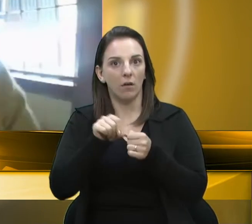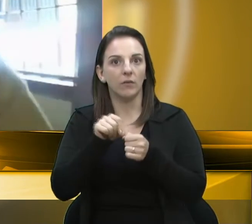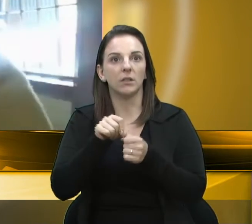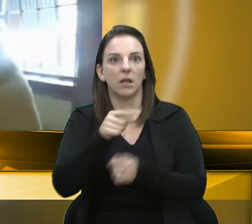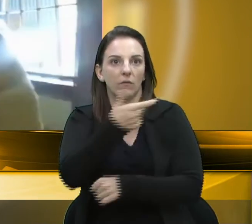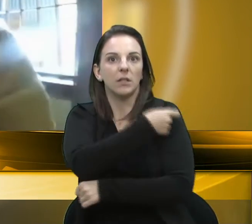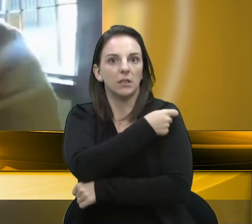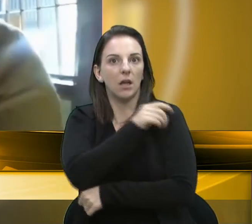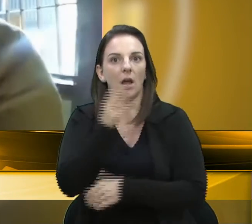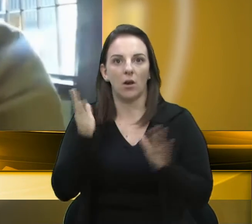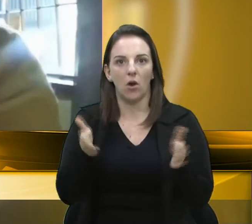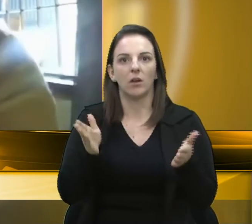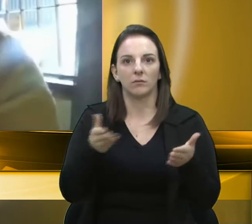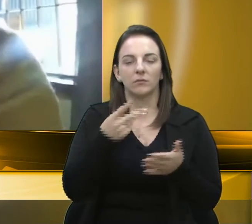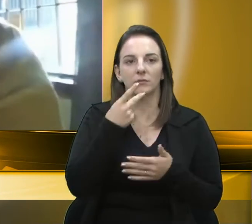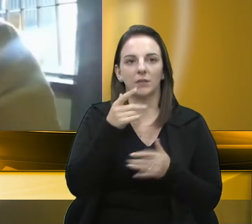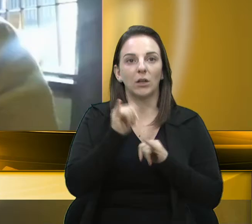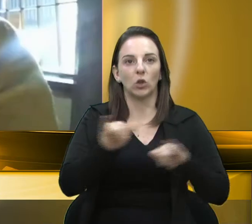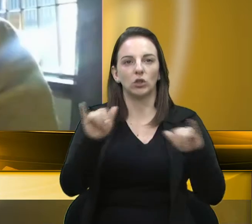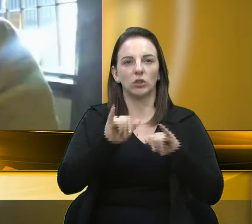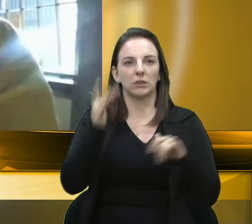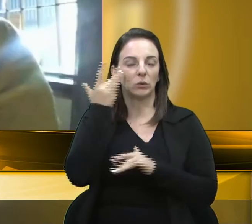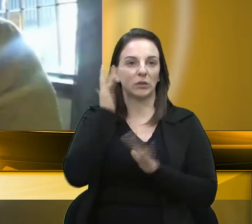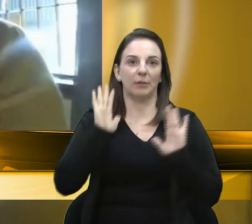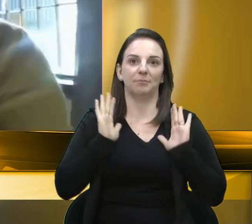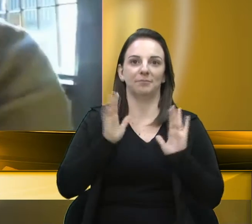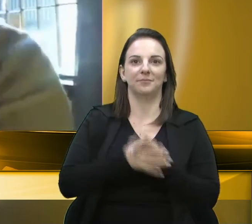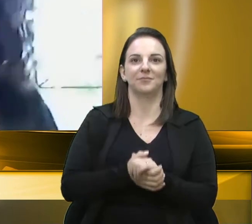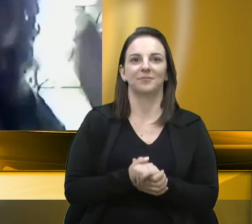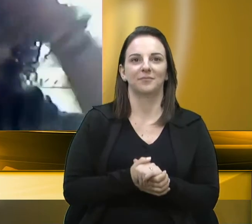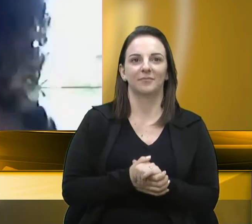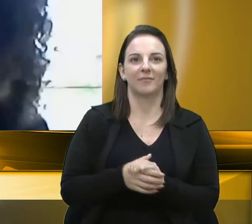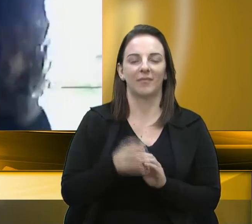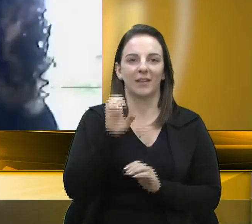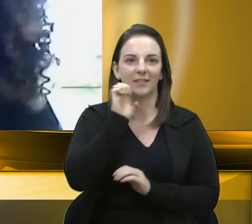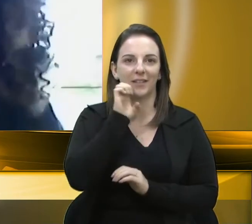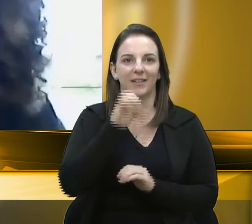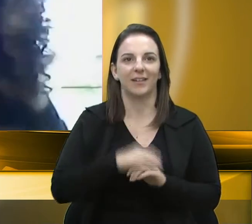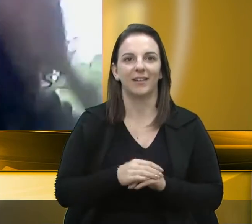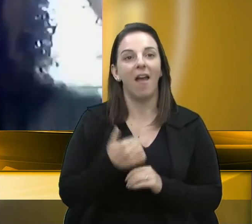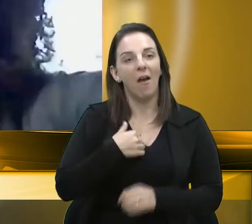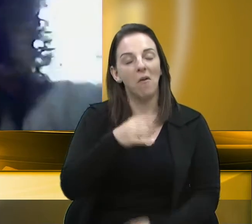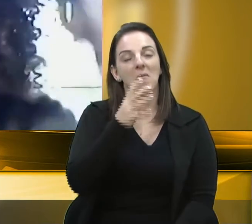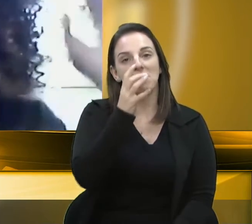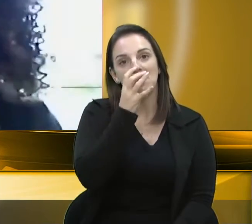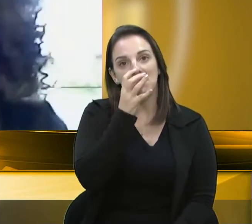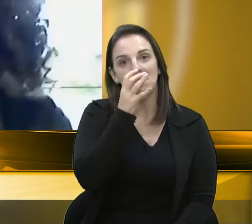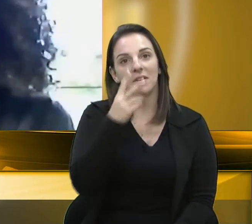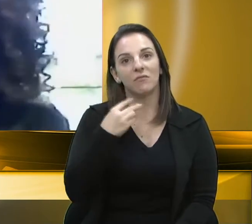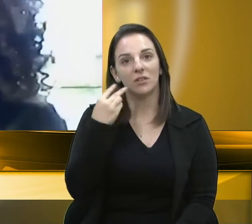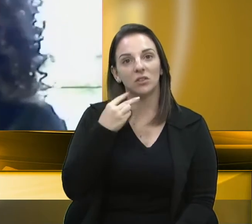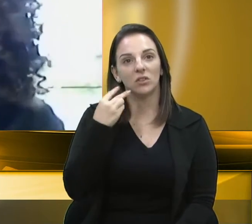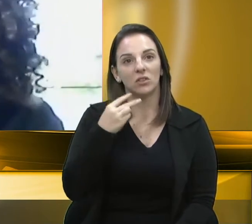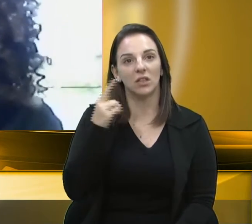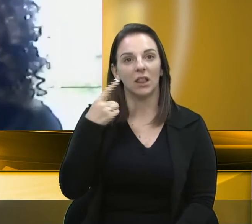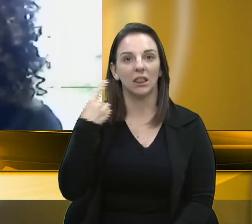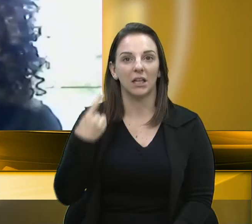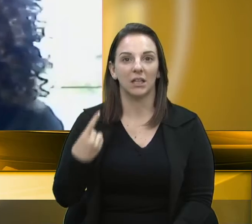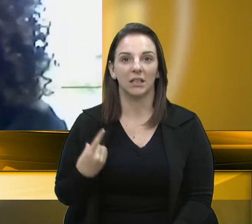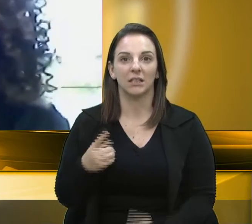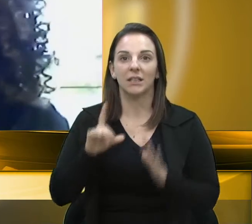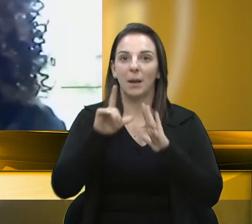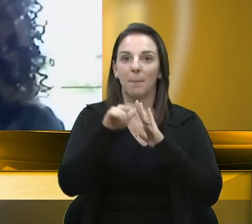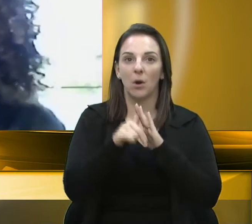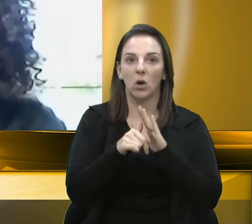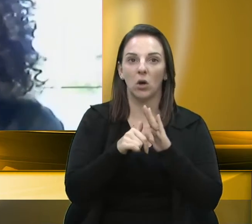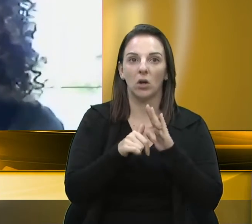notícia. Bom, vereadora Estela. Então, de fato, me impressiona muito, vereadora Denise, como depois do discurso do Lula acerca